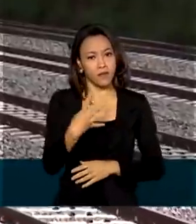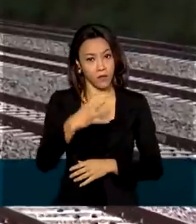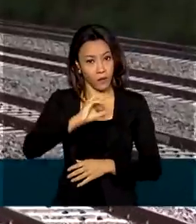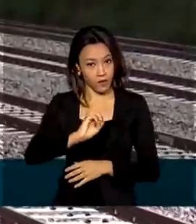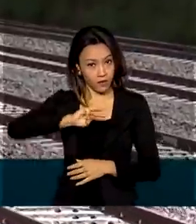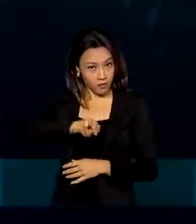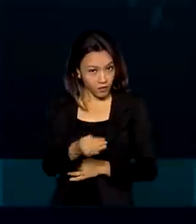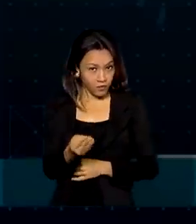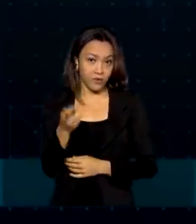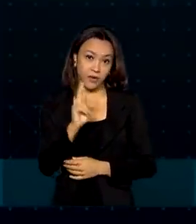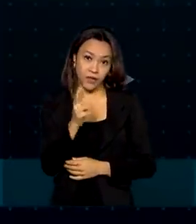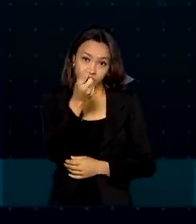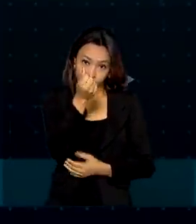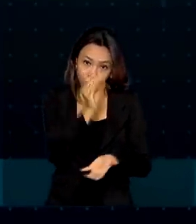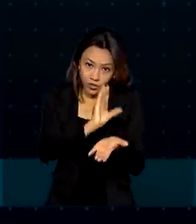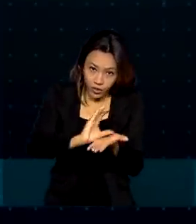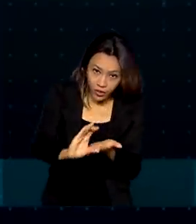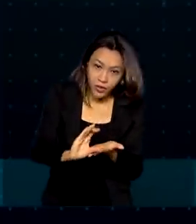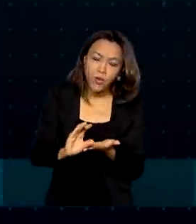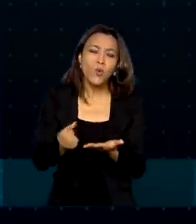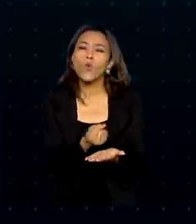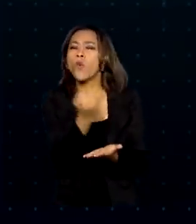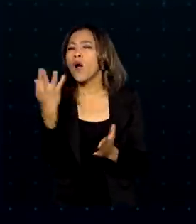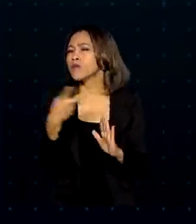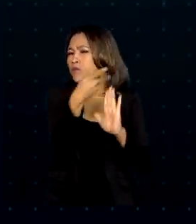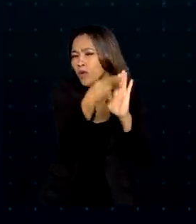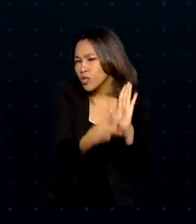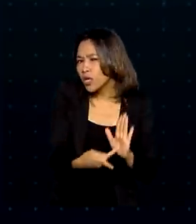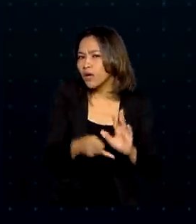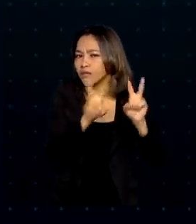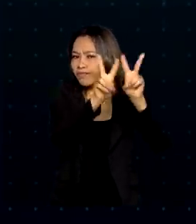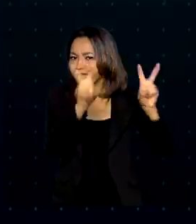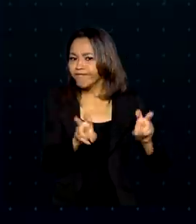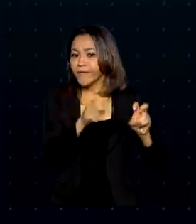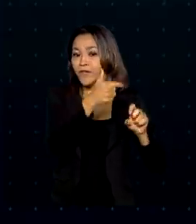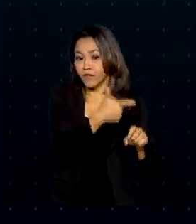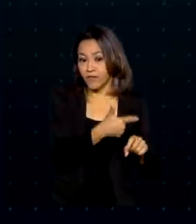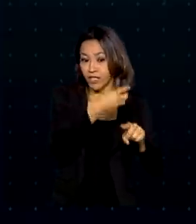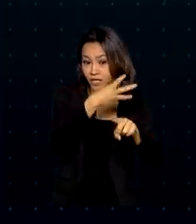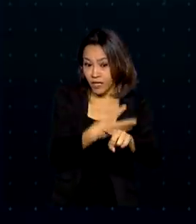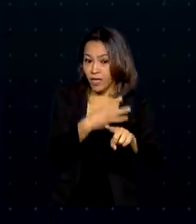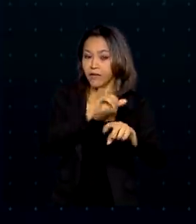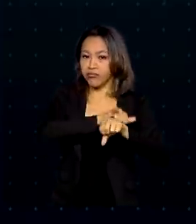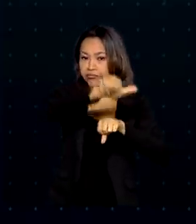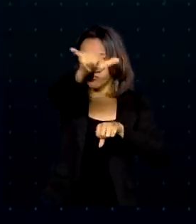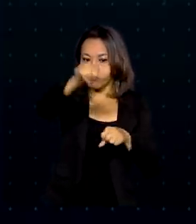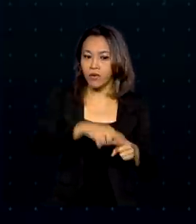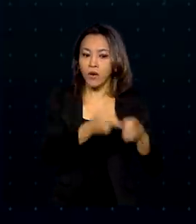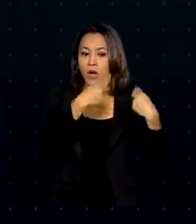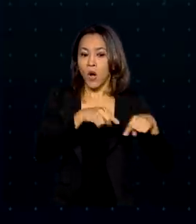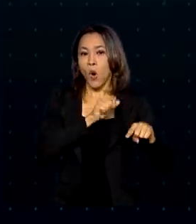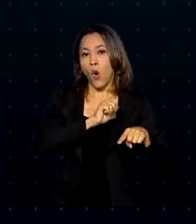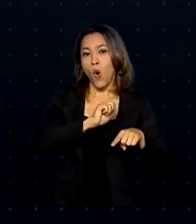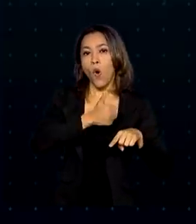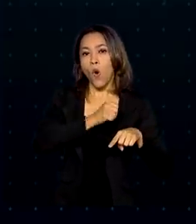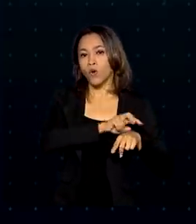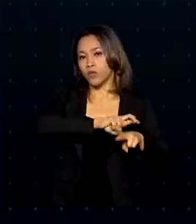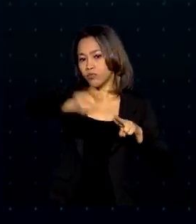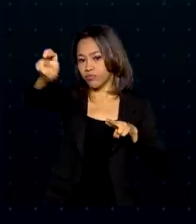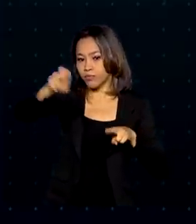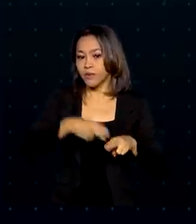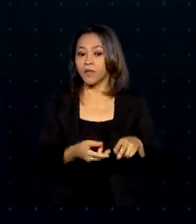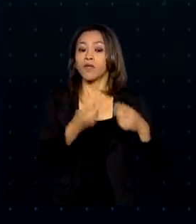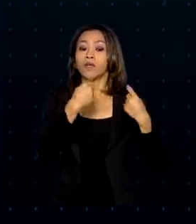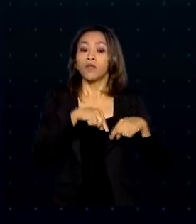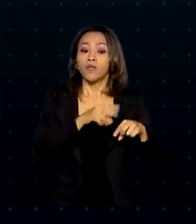investimentos. Entre os projetos de concessão estão 23 aeroportos, 11 rodovias, 2 ferrovias